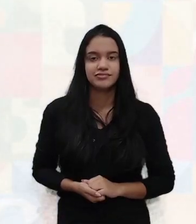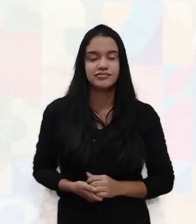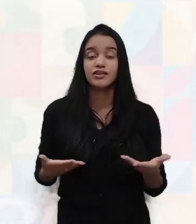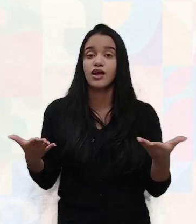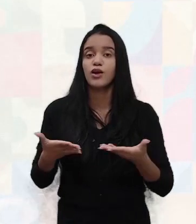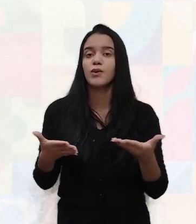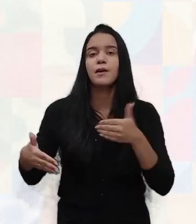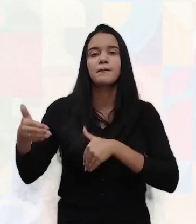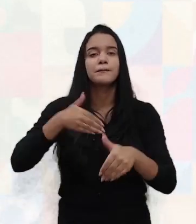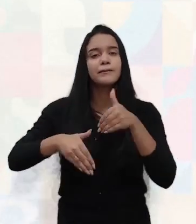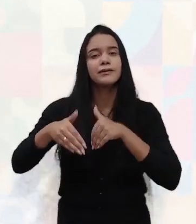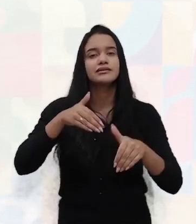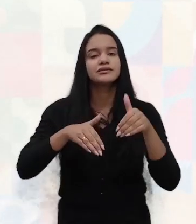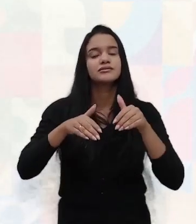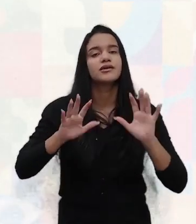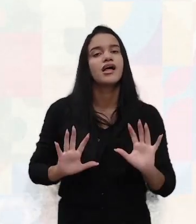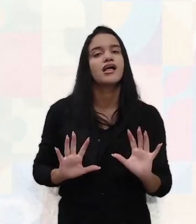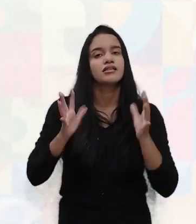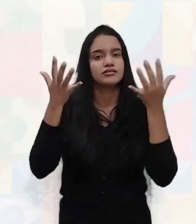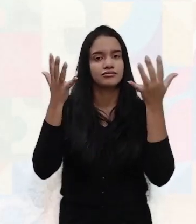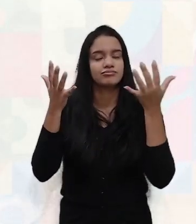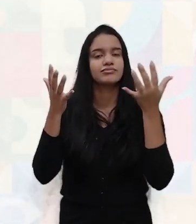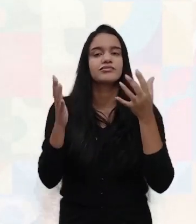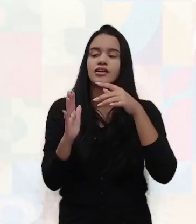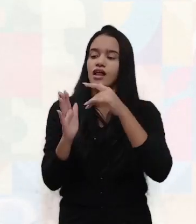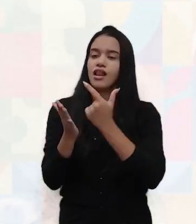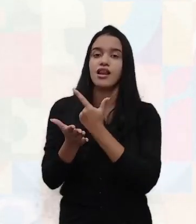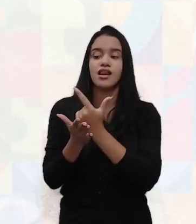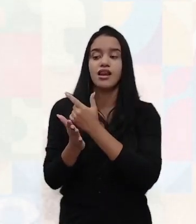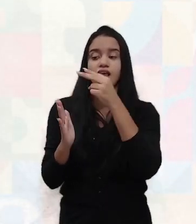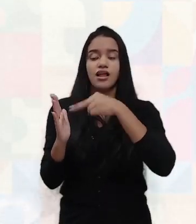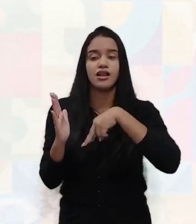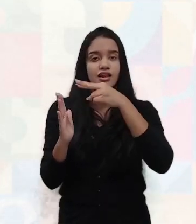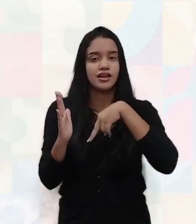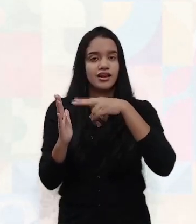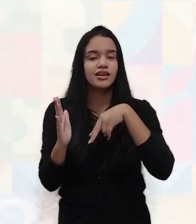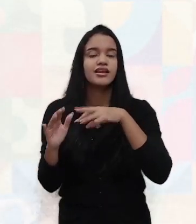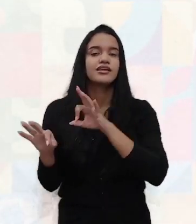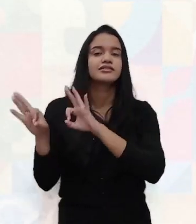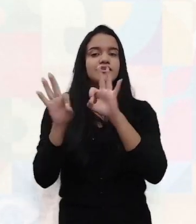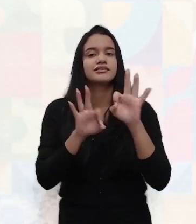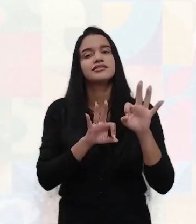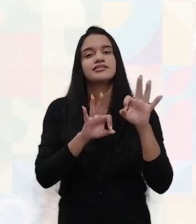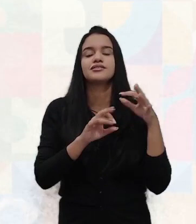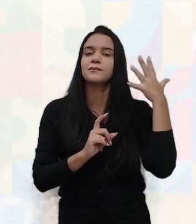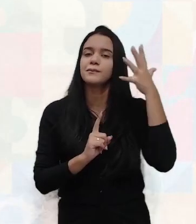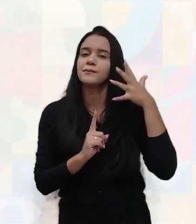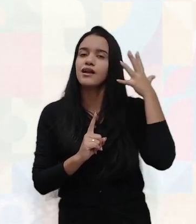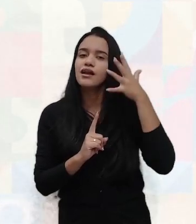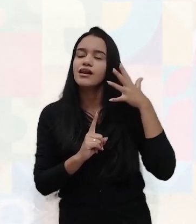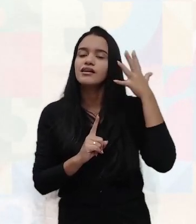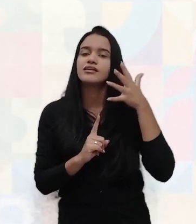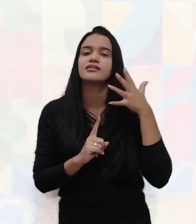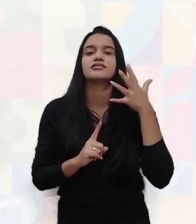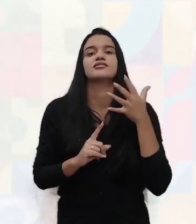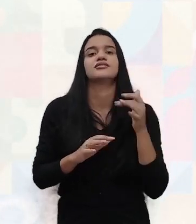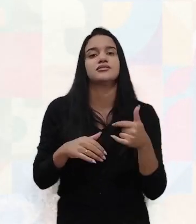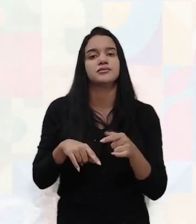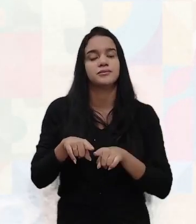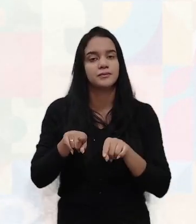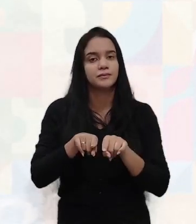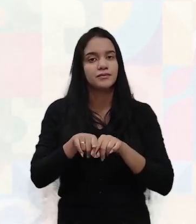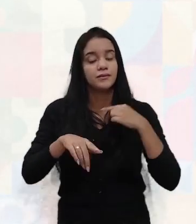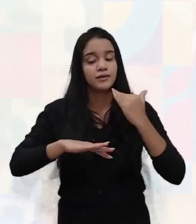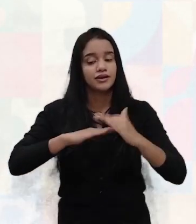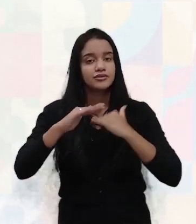Participar de eventos e feiras, ler livros, assistir palestras e fazer cursos para desenvolver novas habilidades. Uma